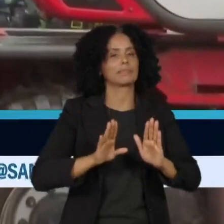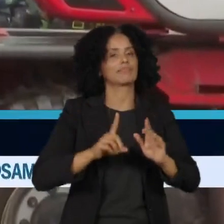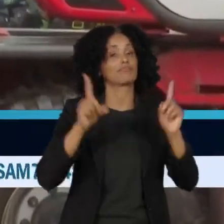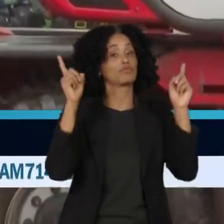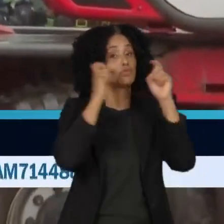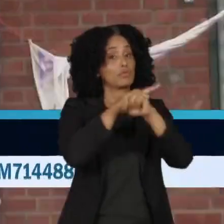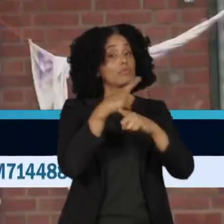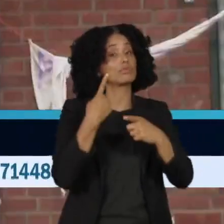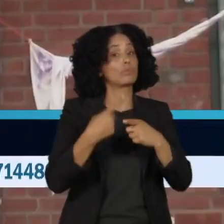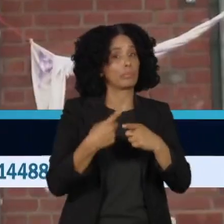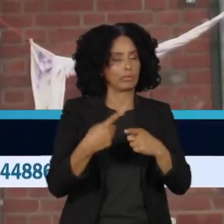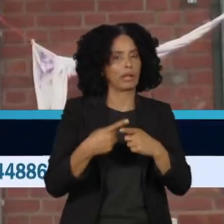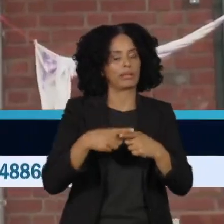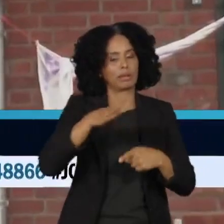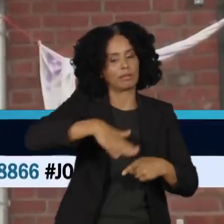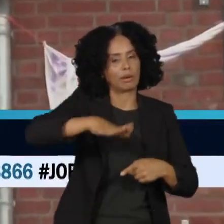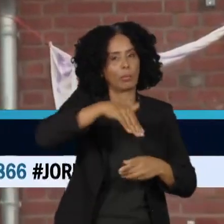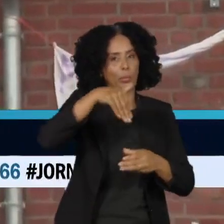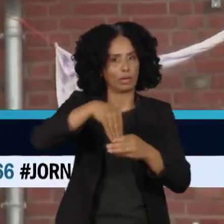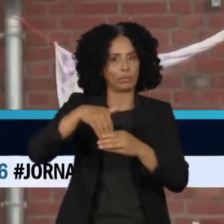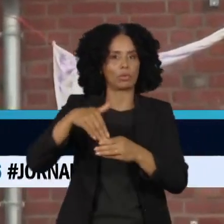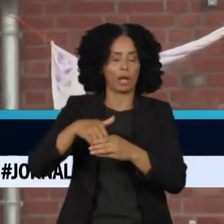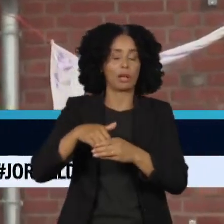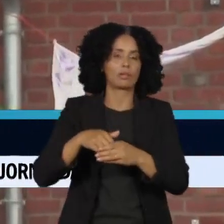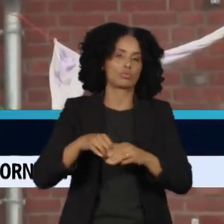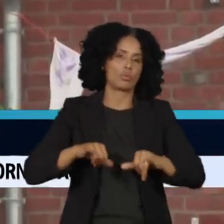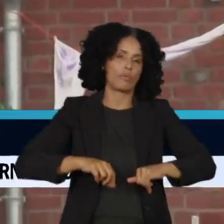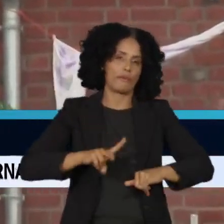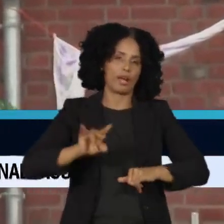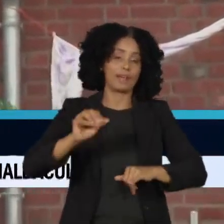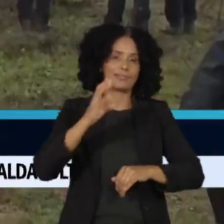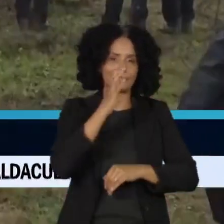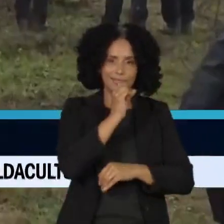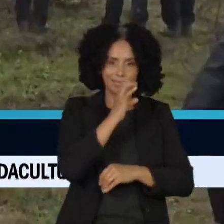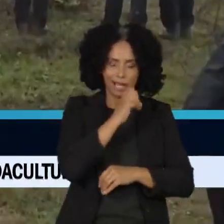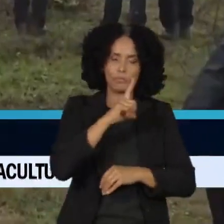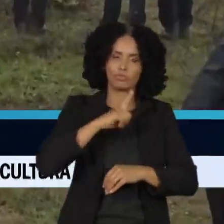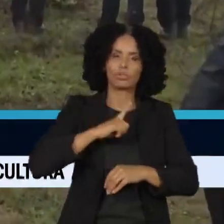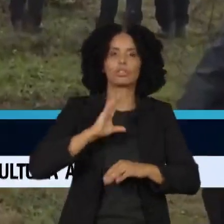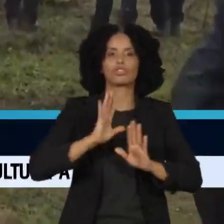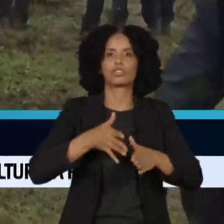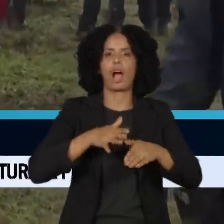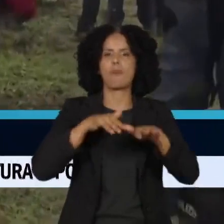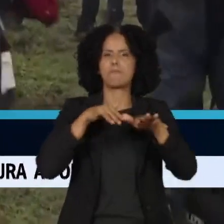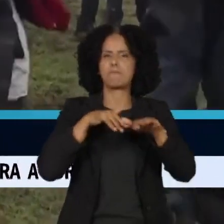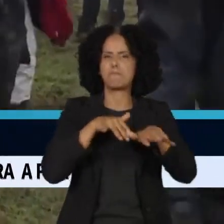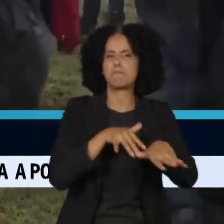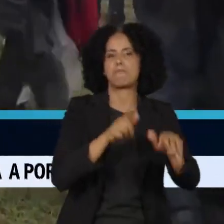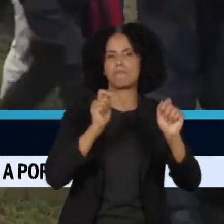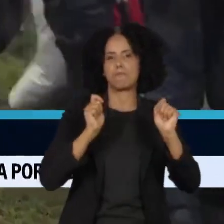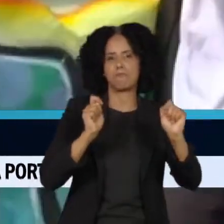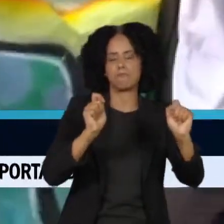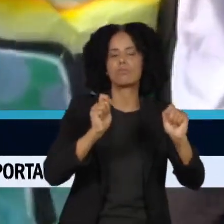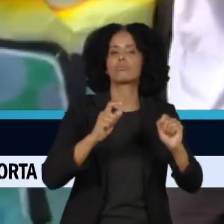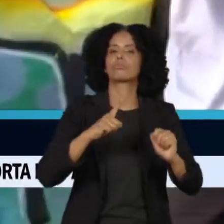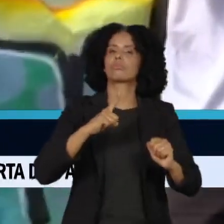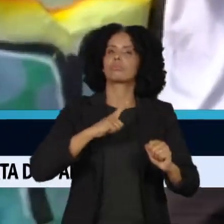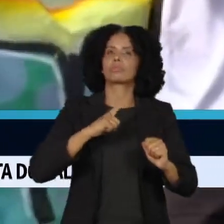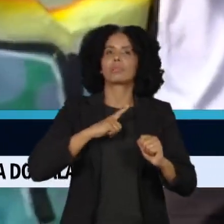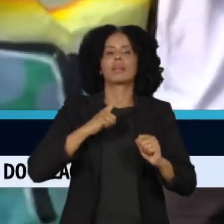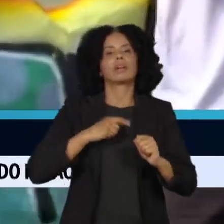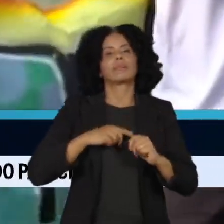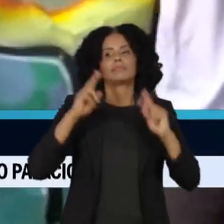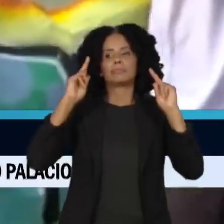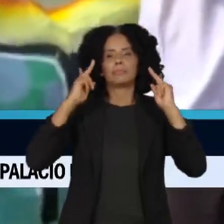junto ao próprio eleitorado. No próximo sábado, está prevista uma grande manifestação no local, que deve contar com a jovem